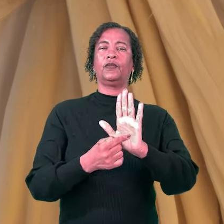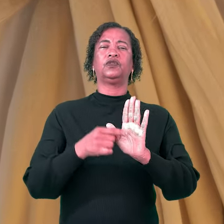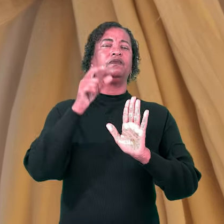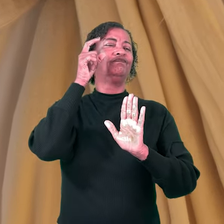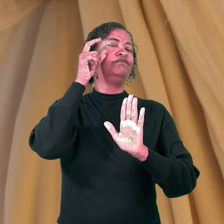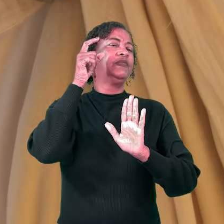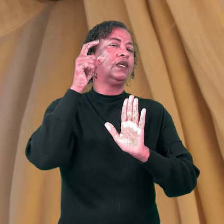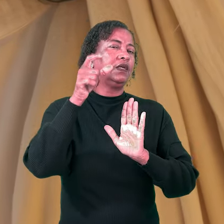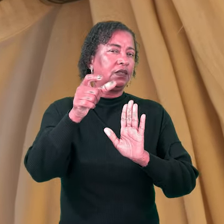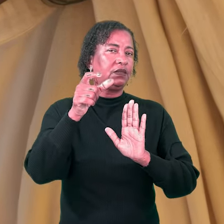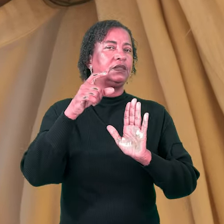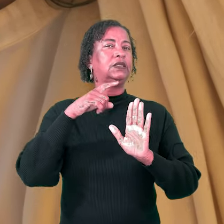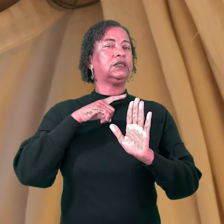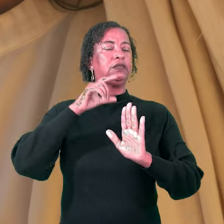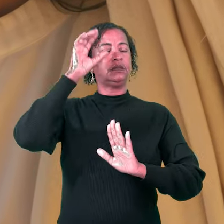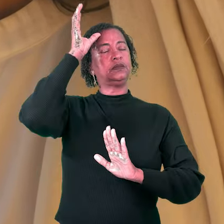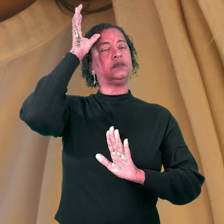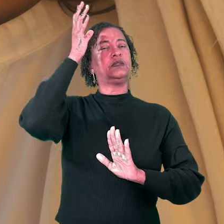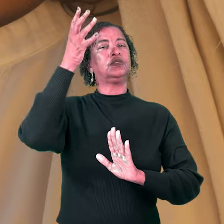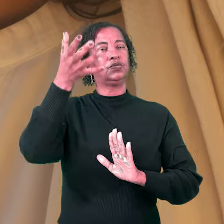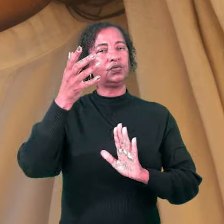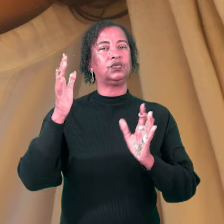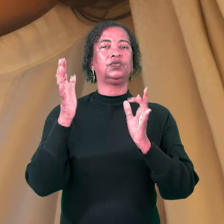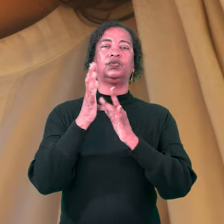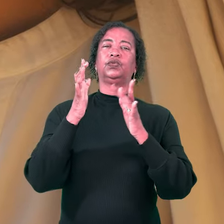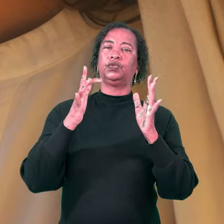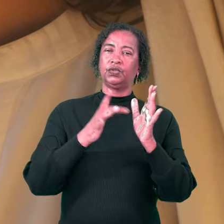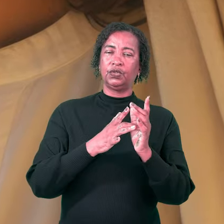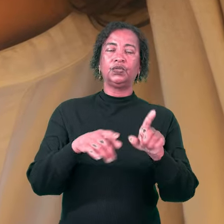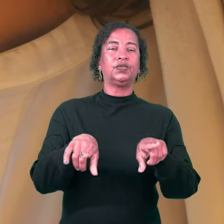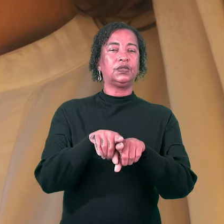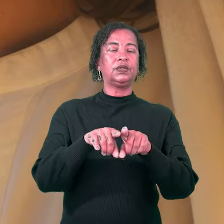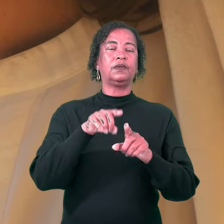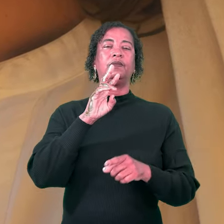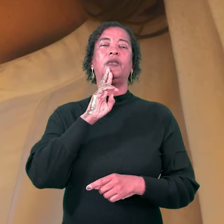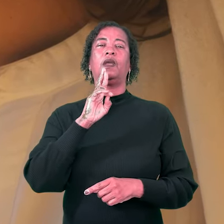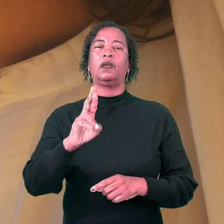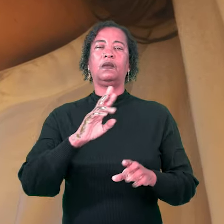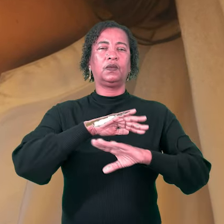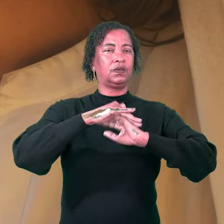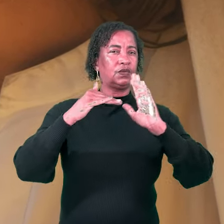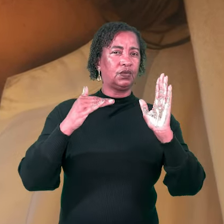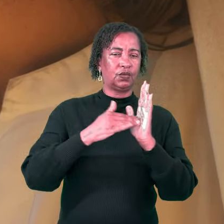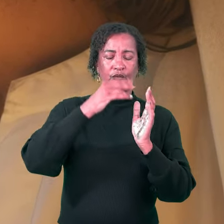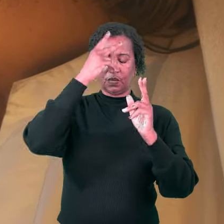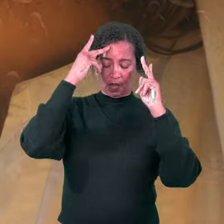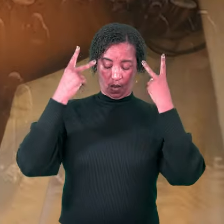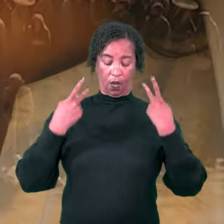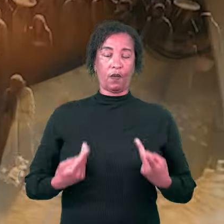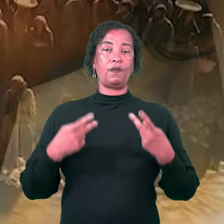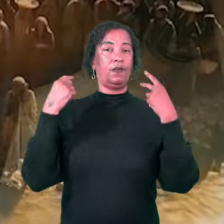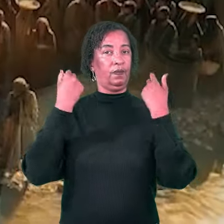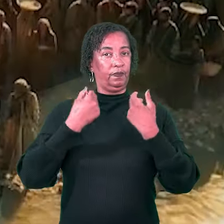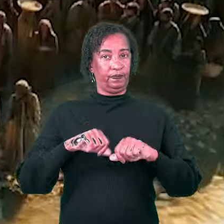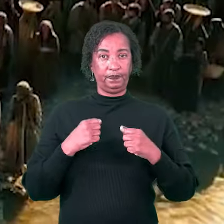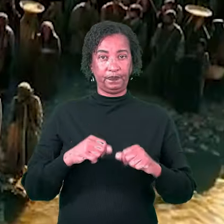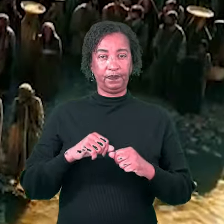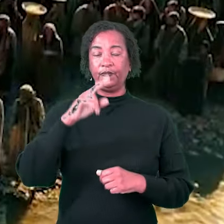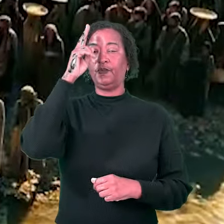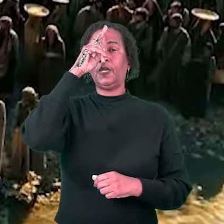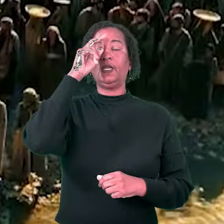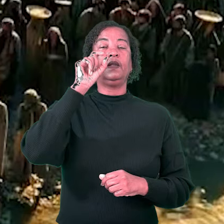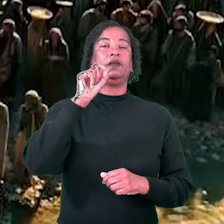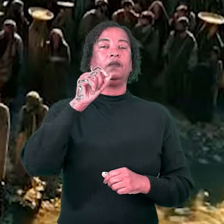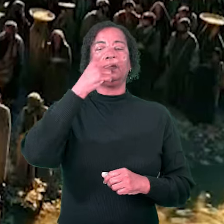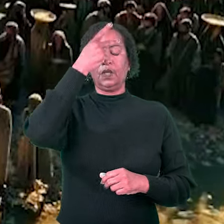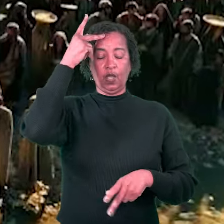interesse em ser parte da solução de Jesus e parte da sua resposta para todas as necessidades da humanidade. Lembre